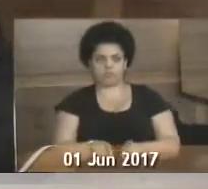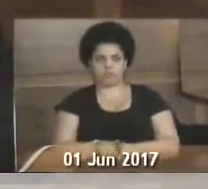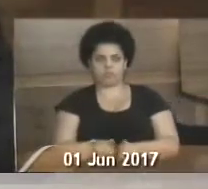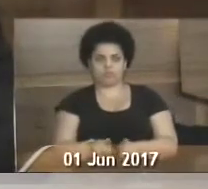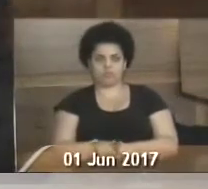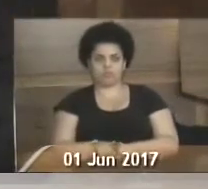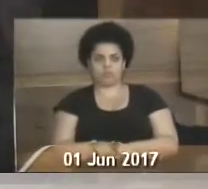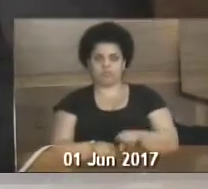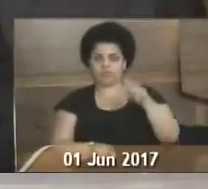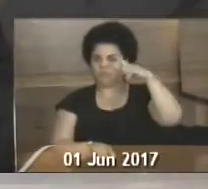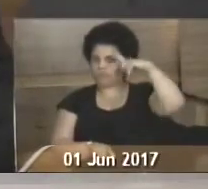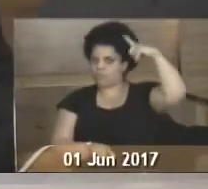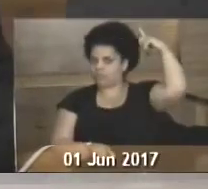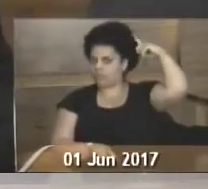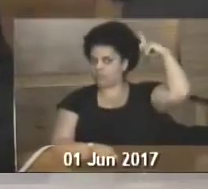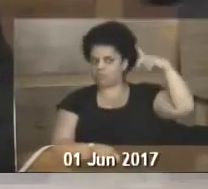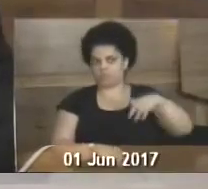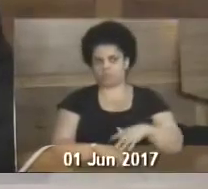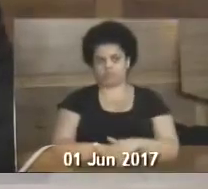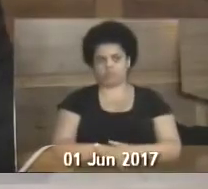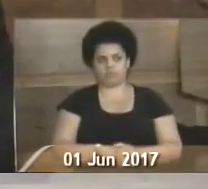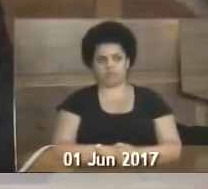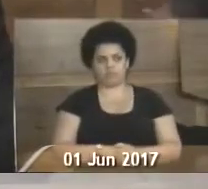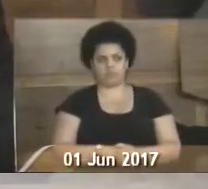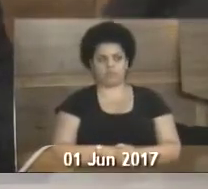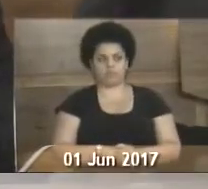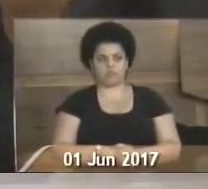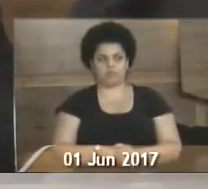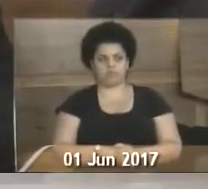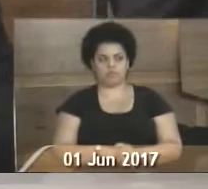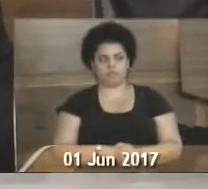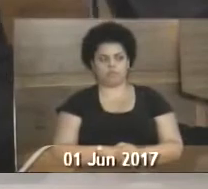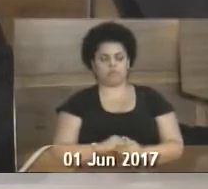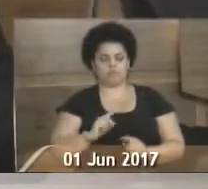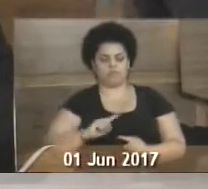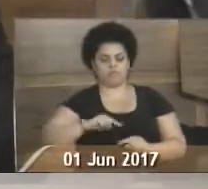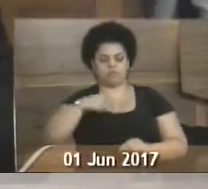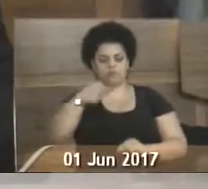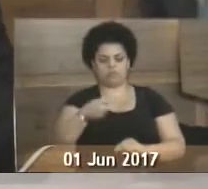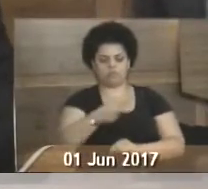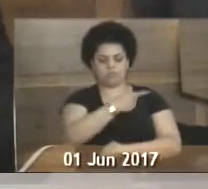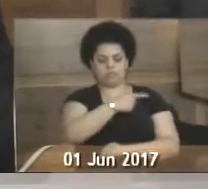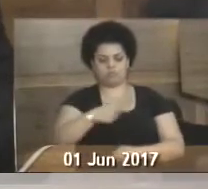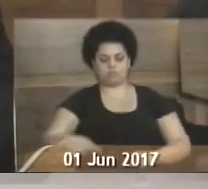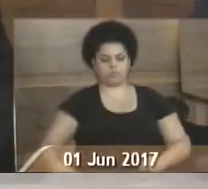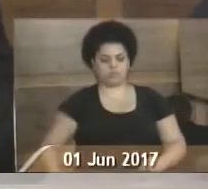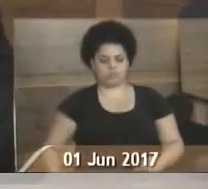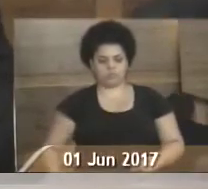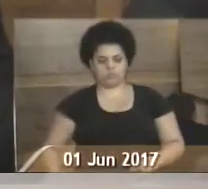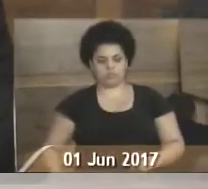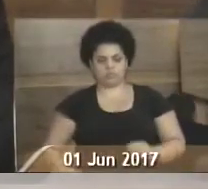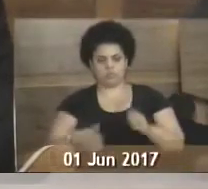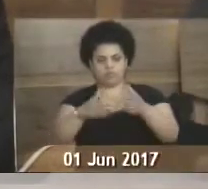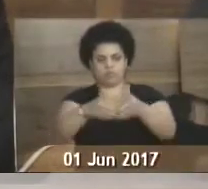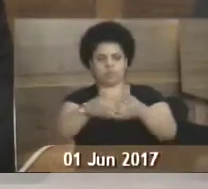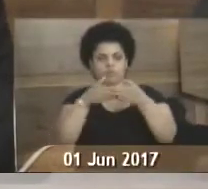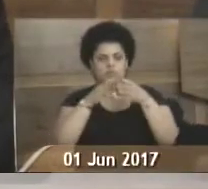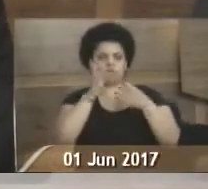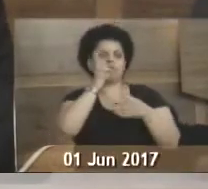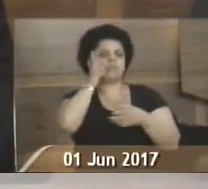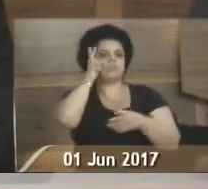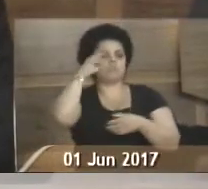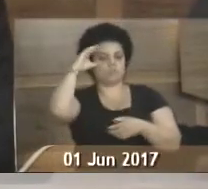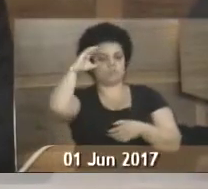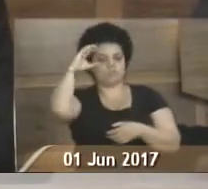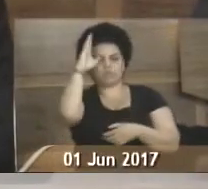Leandro da Silva Oliveira, o Leandro Amoraria. Em seguida, o senhor presidente solicitou à vereadora